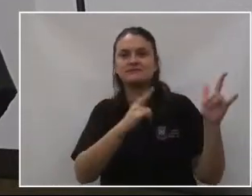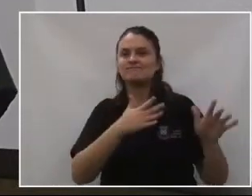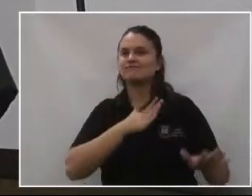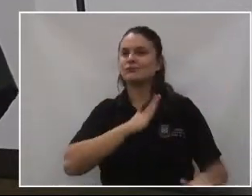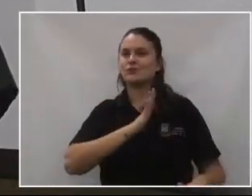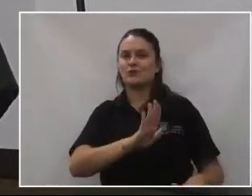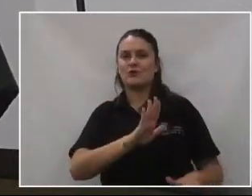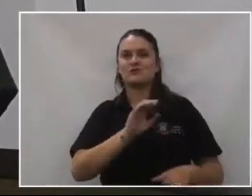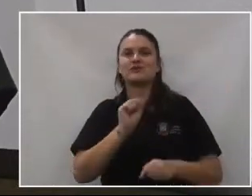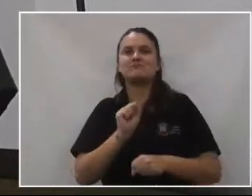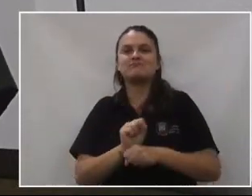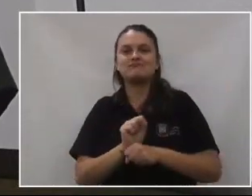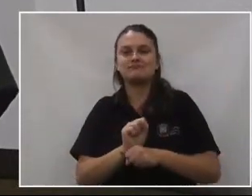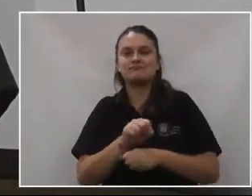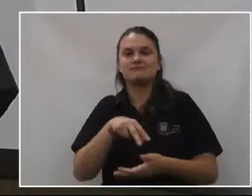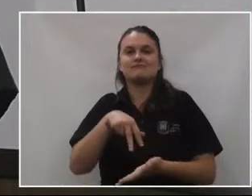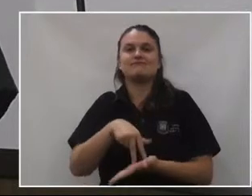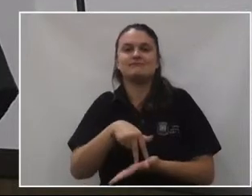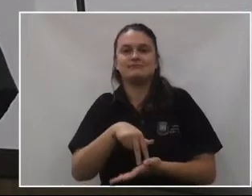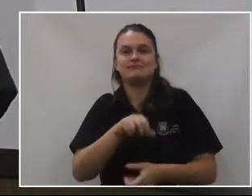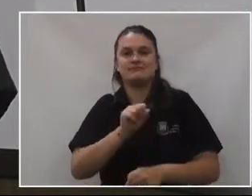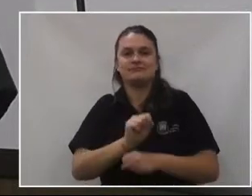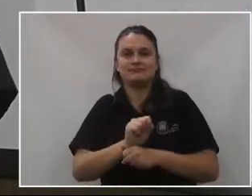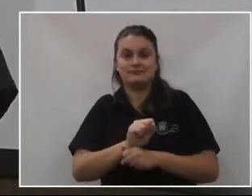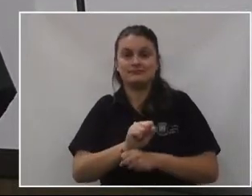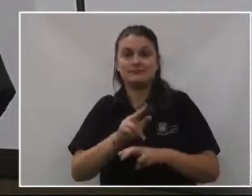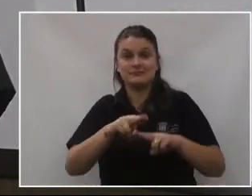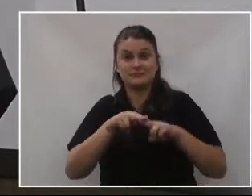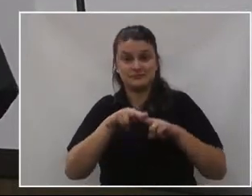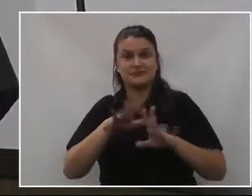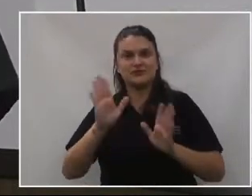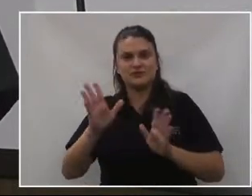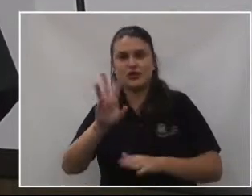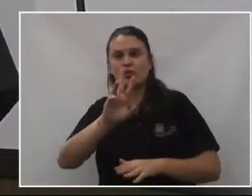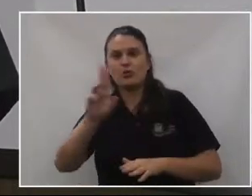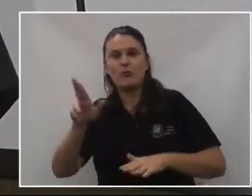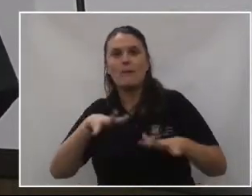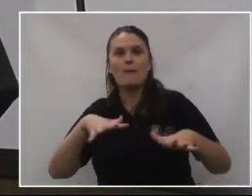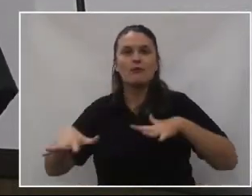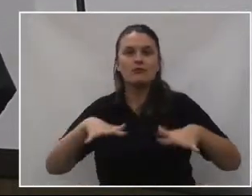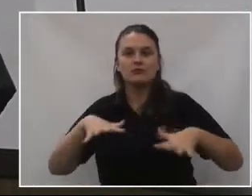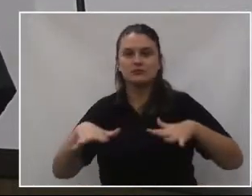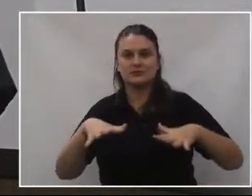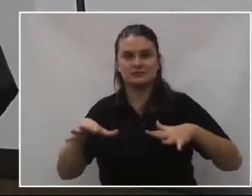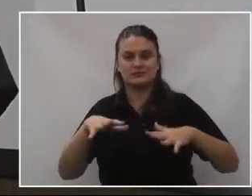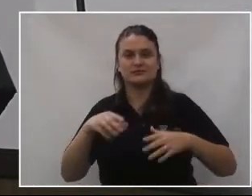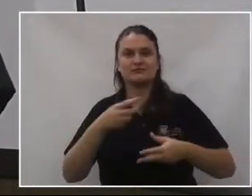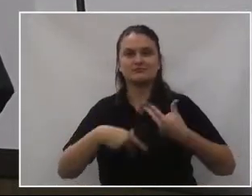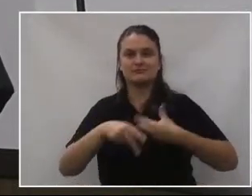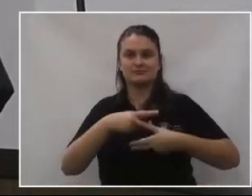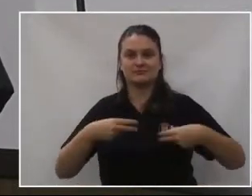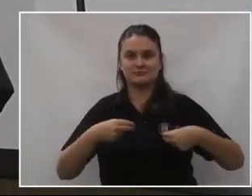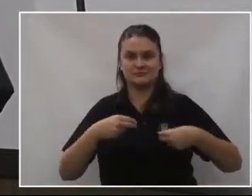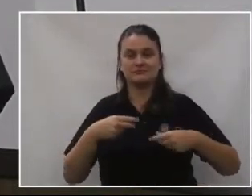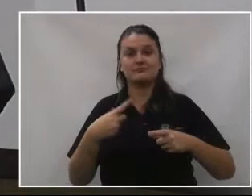não gostam de ficar parados. Por isso que já é denominado movimento escoteiro. Então,